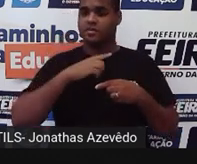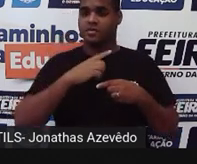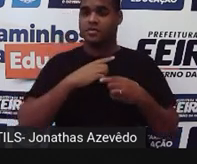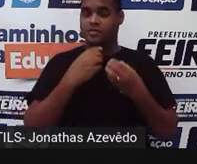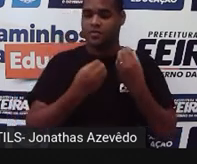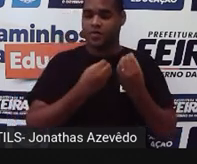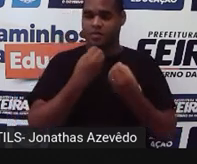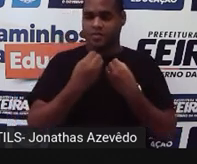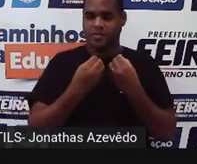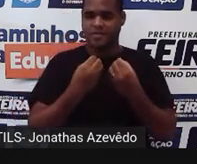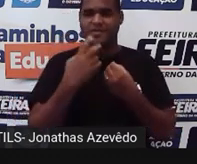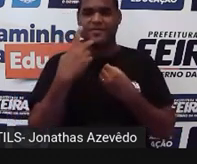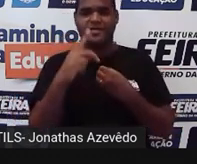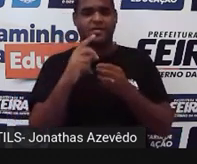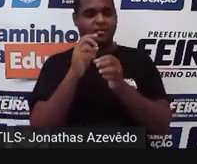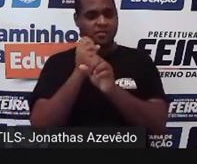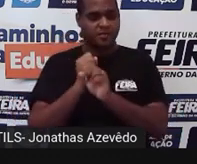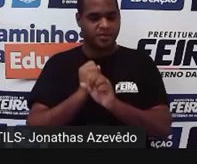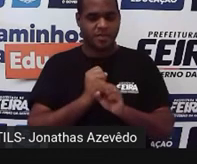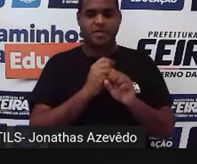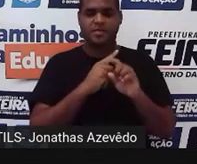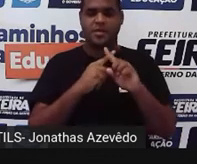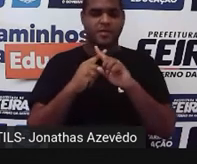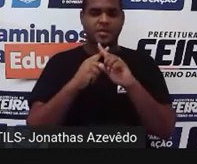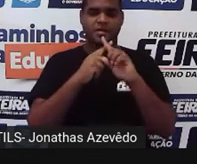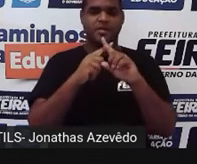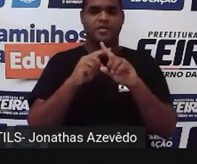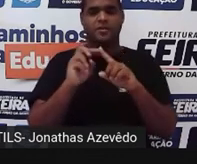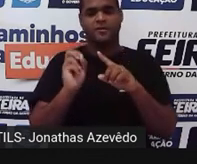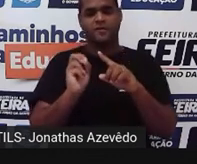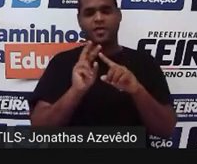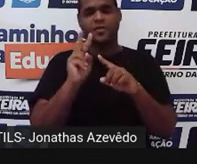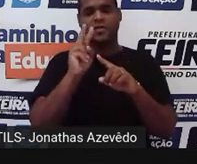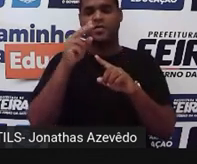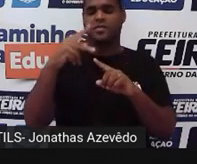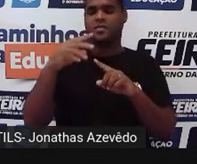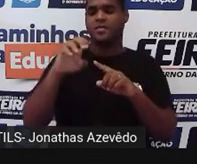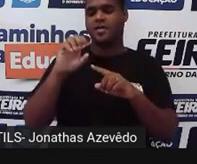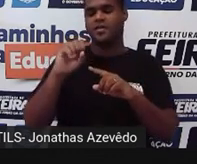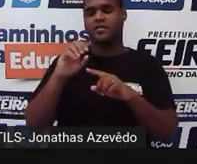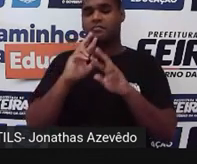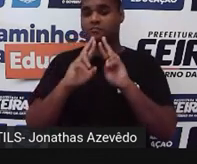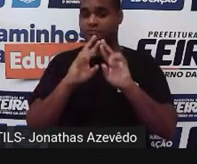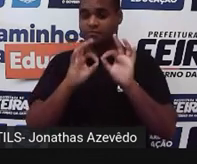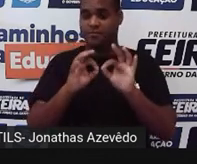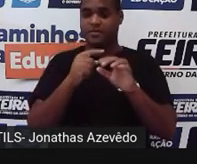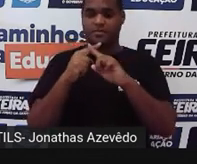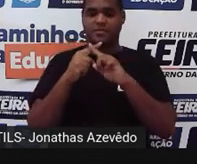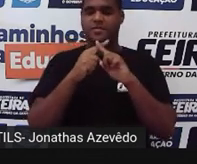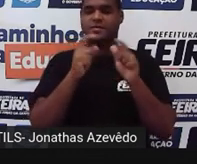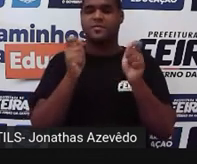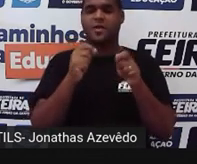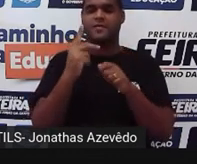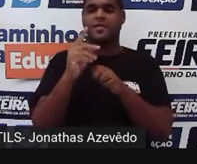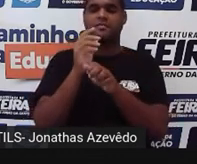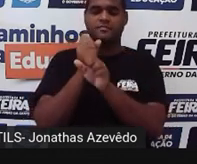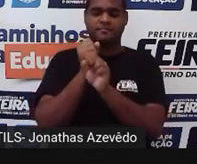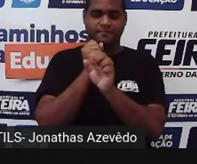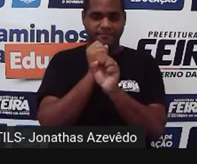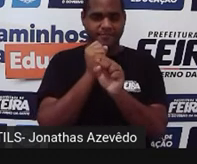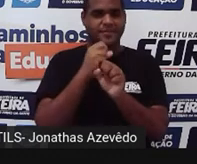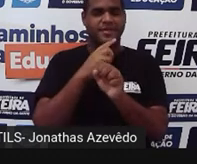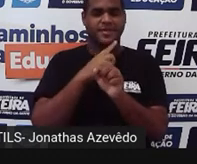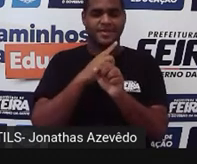Você vai multiplicar os valores pelos pesos, os resultados dessas multiplicações, você vai fazer uma soma.